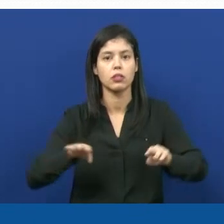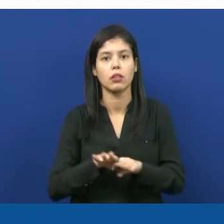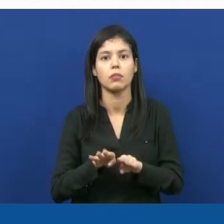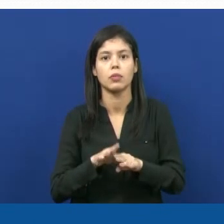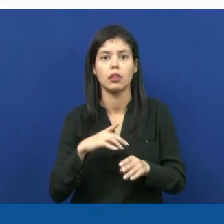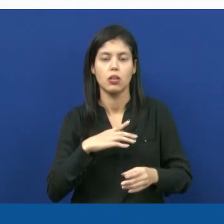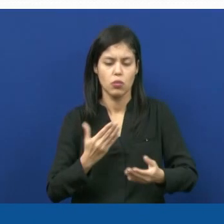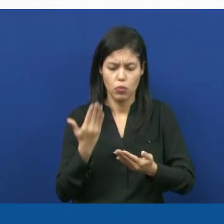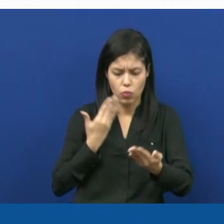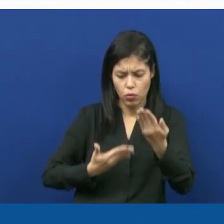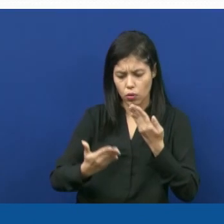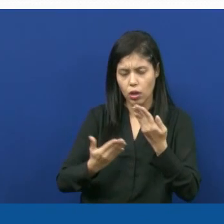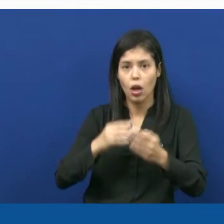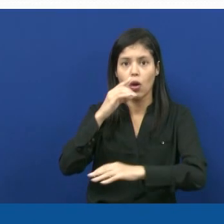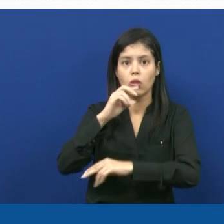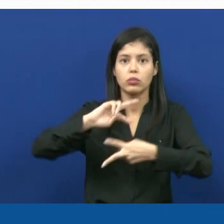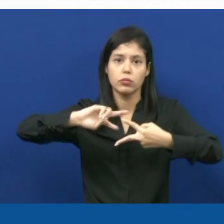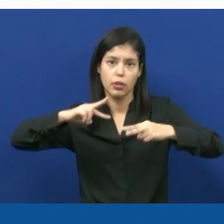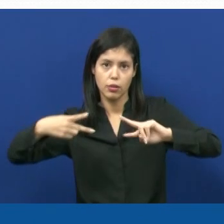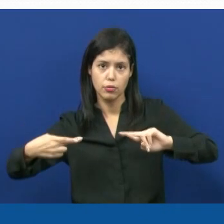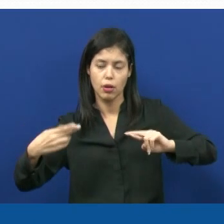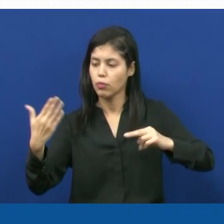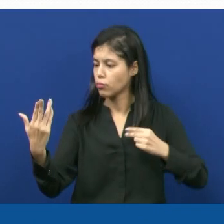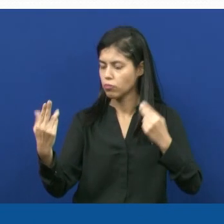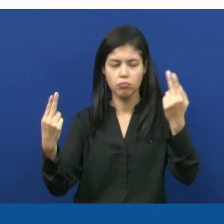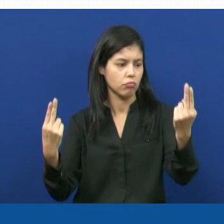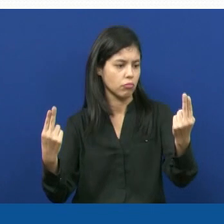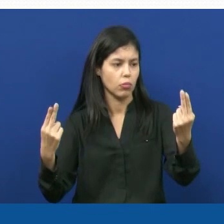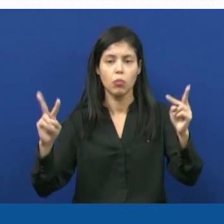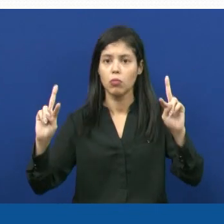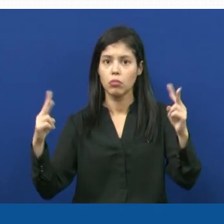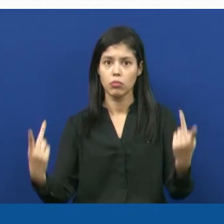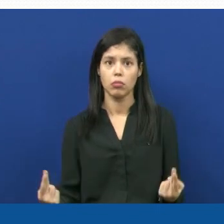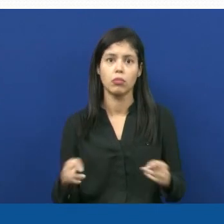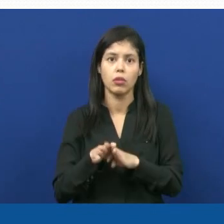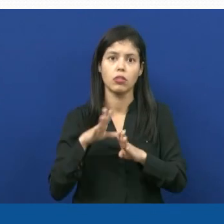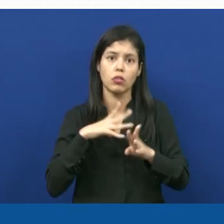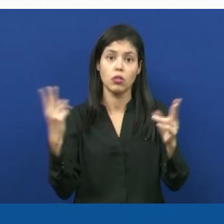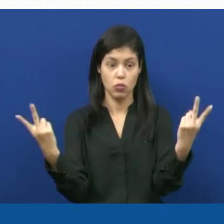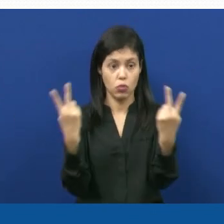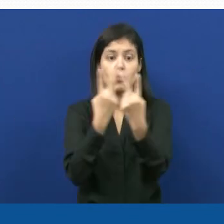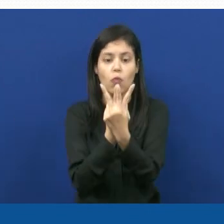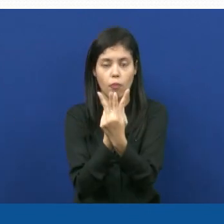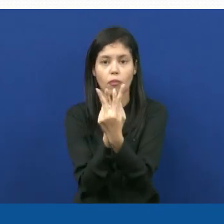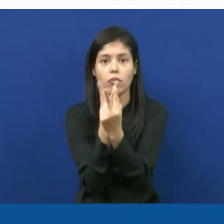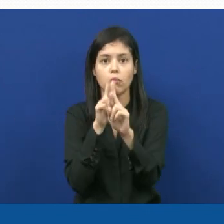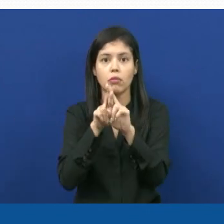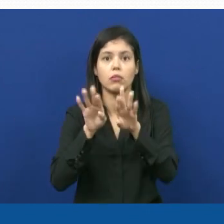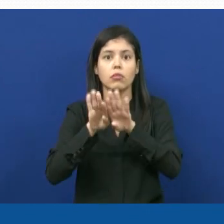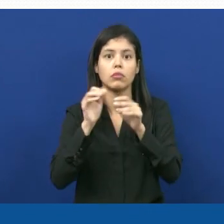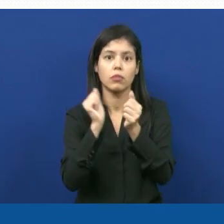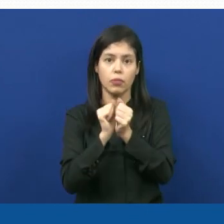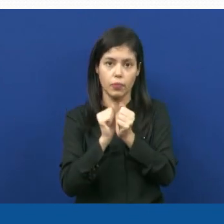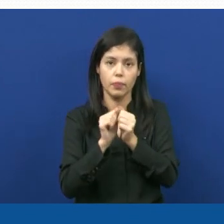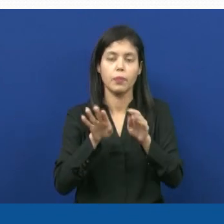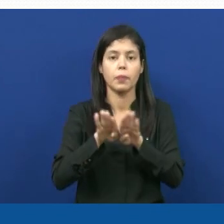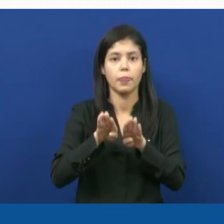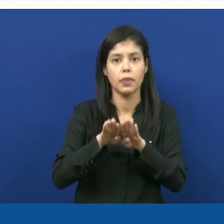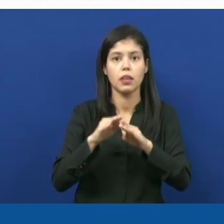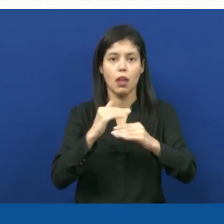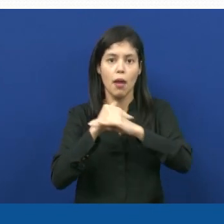se eu fizer uma comparação do seu DNA e ver que tem alguns traços em comum, eu consigo ver também que eles são